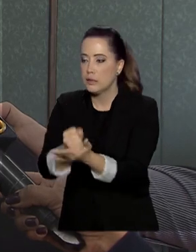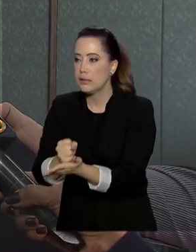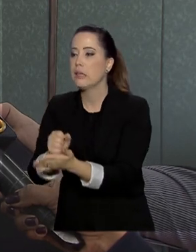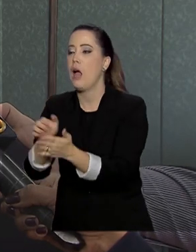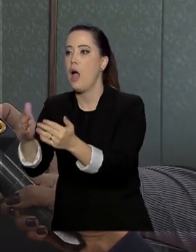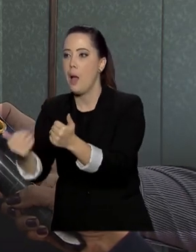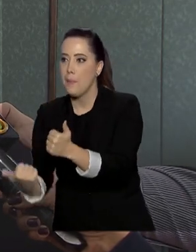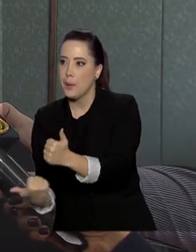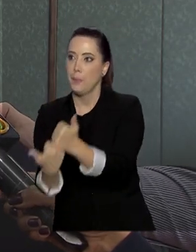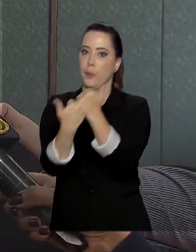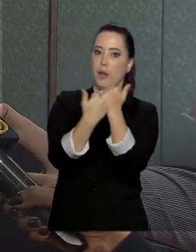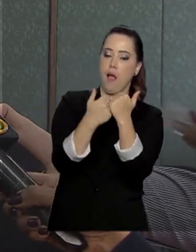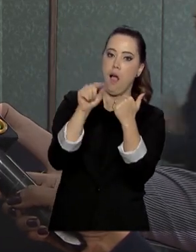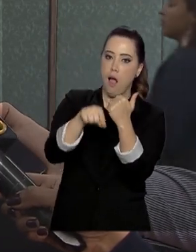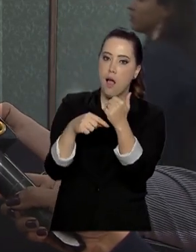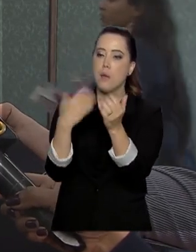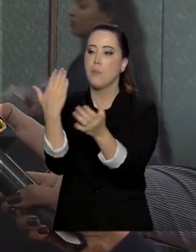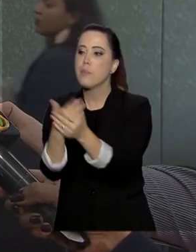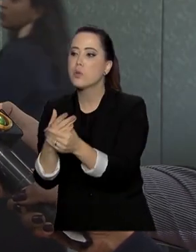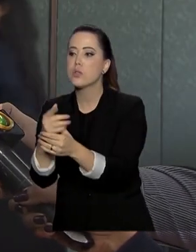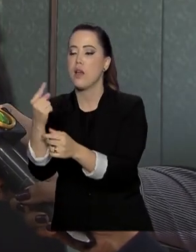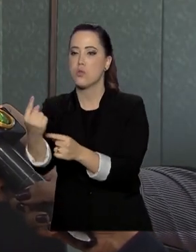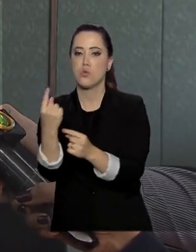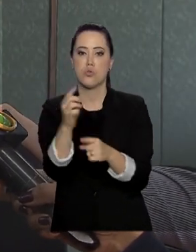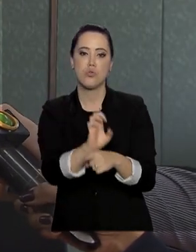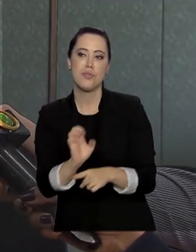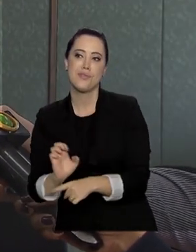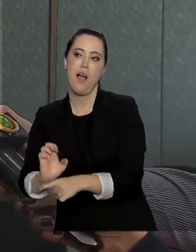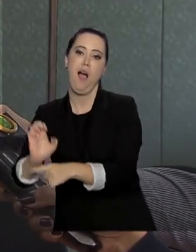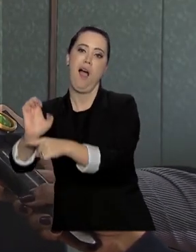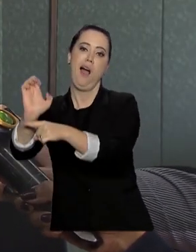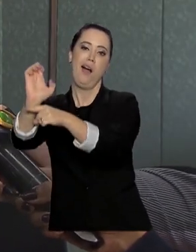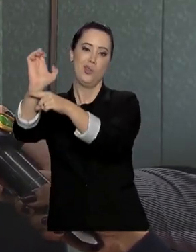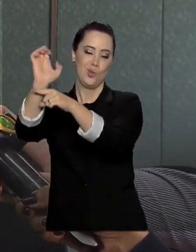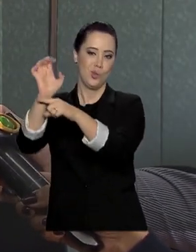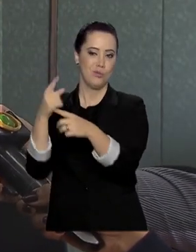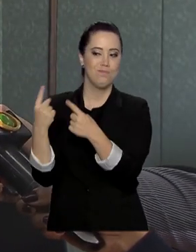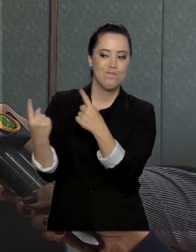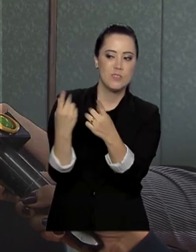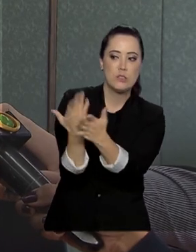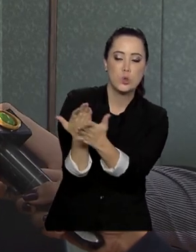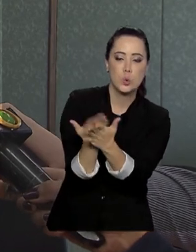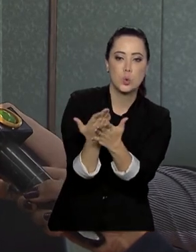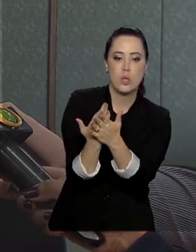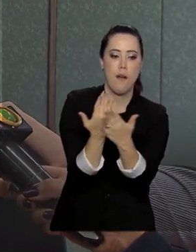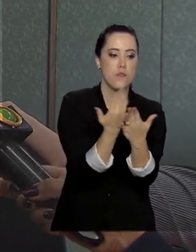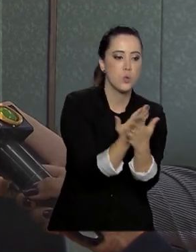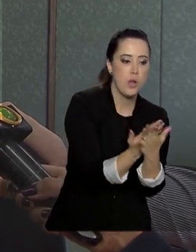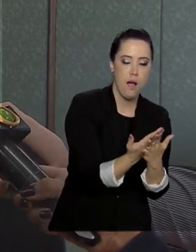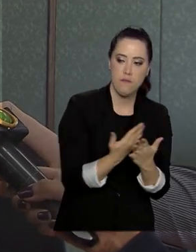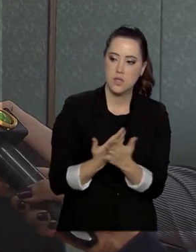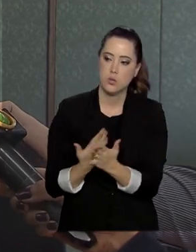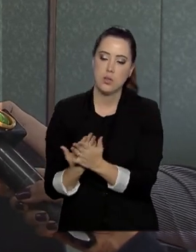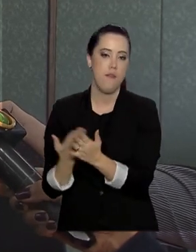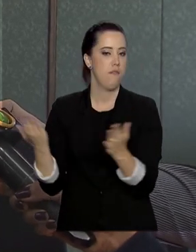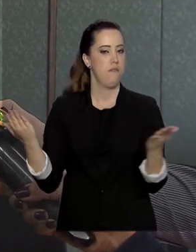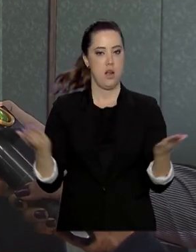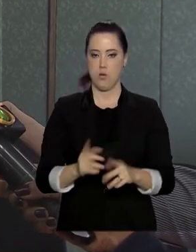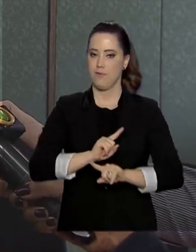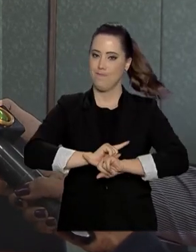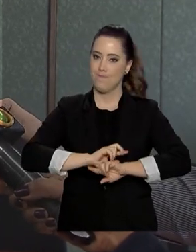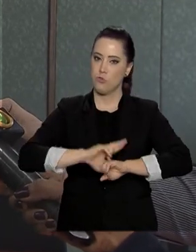despachantes para processar esse pedido em cada uma das juntas comerciais. Cada uma avaliava isso separadamente. Agora acontece em minutos.